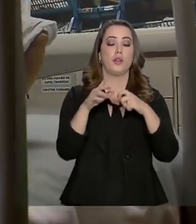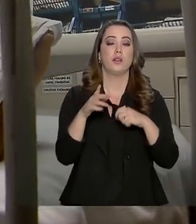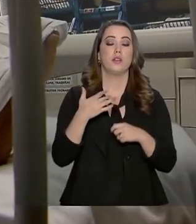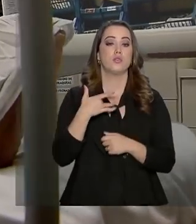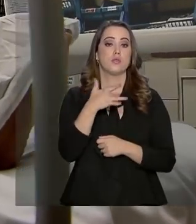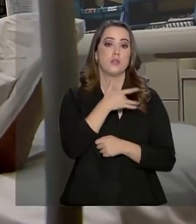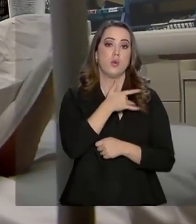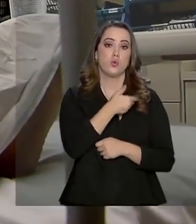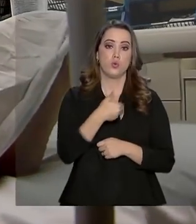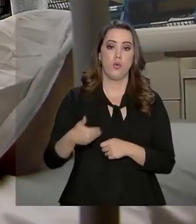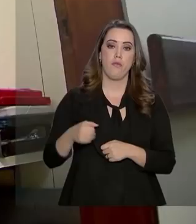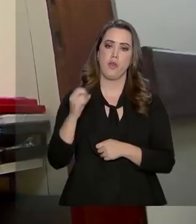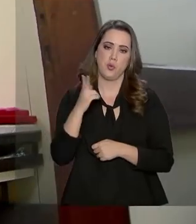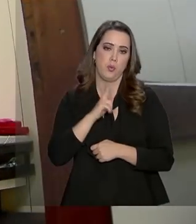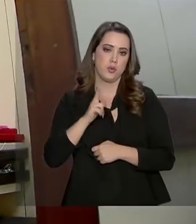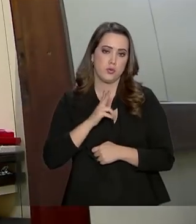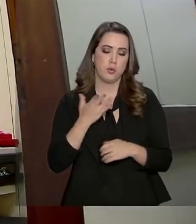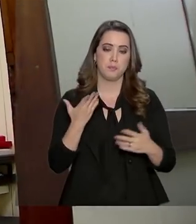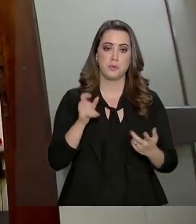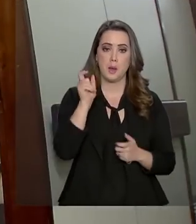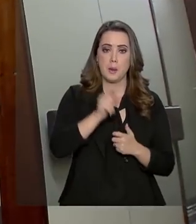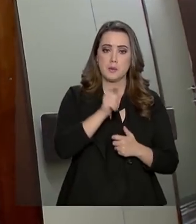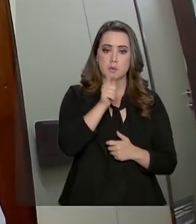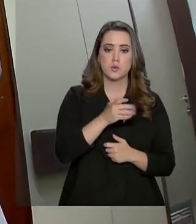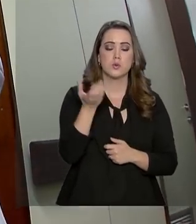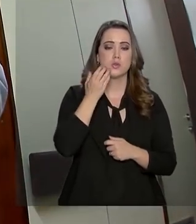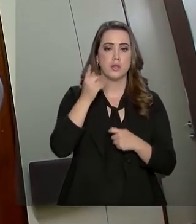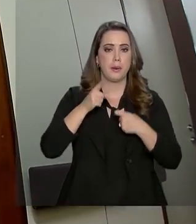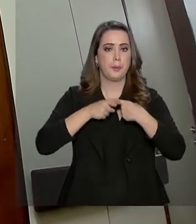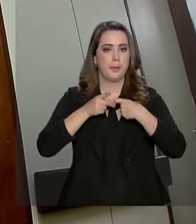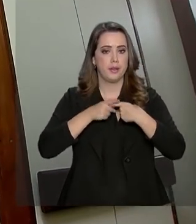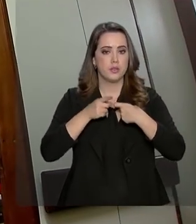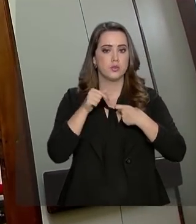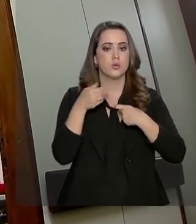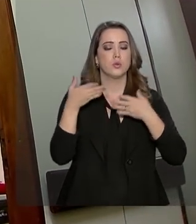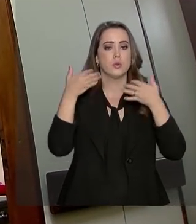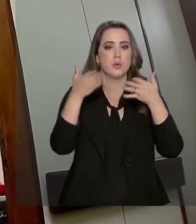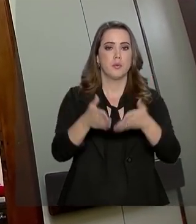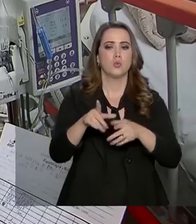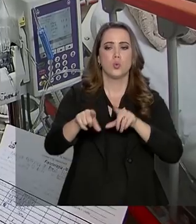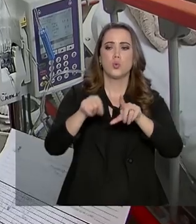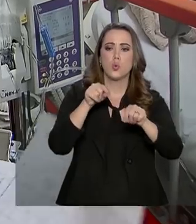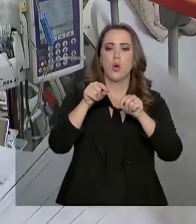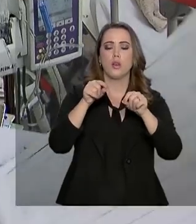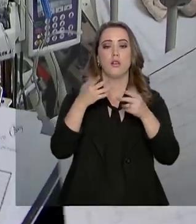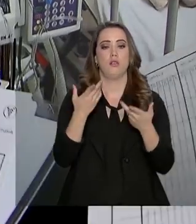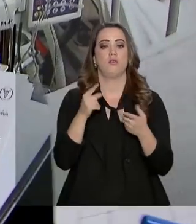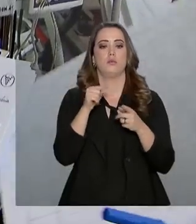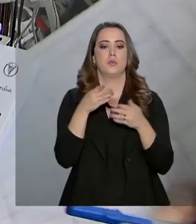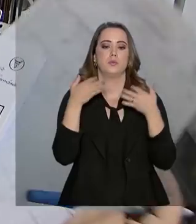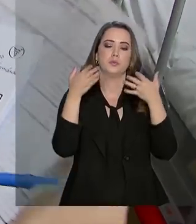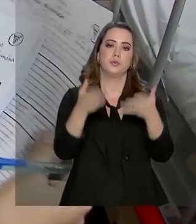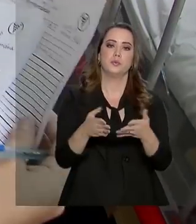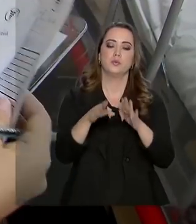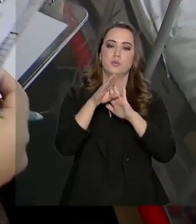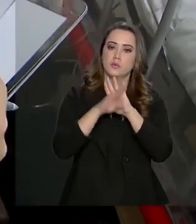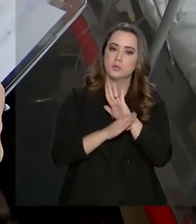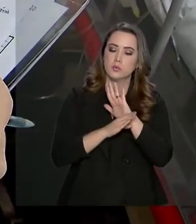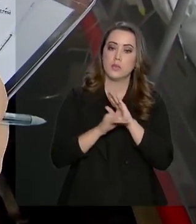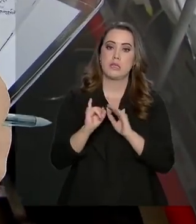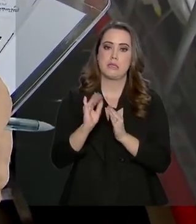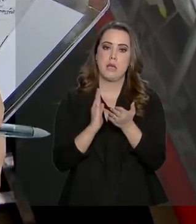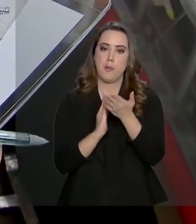saúde públicas e privadas. Os candidatos a médicos residentes passam por uma seleção para fazer parte do programa.